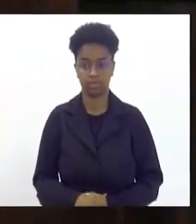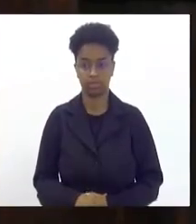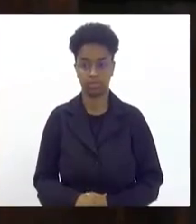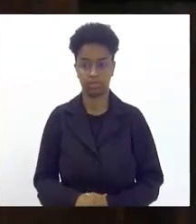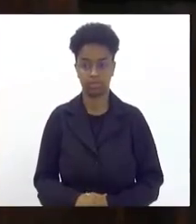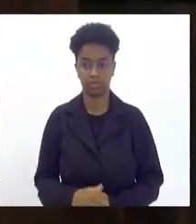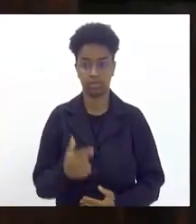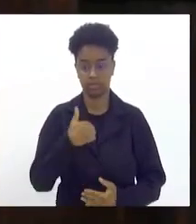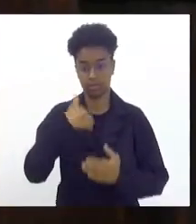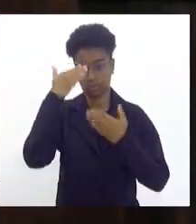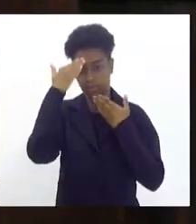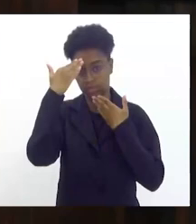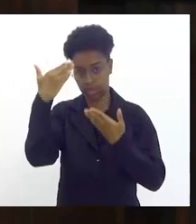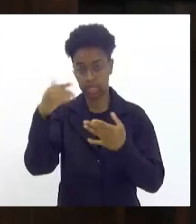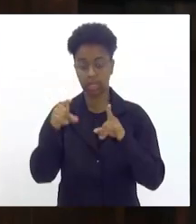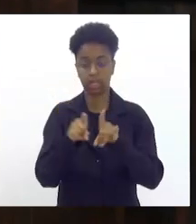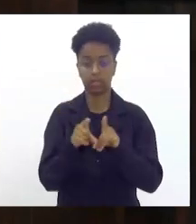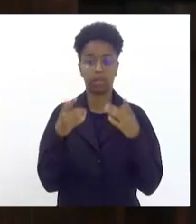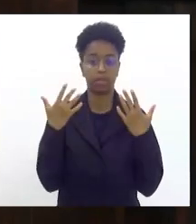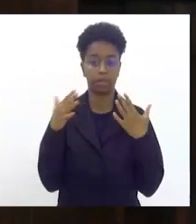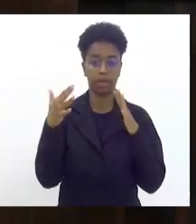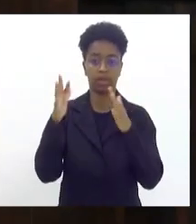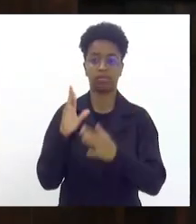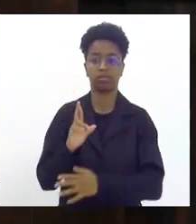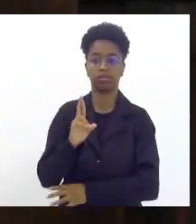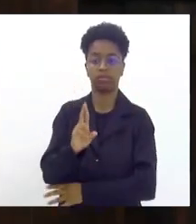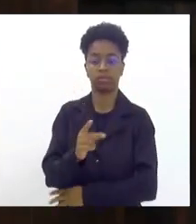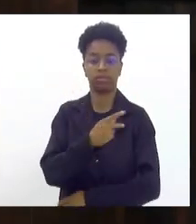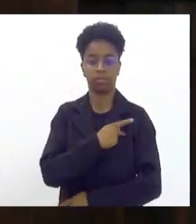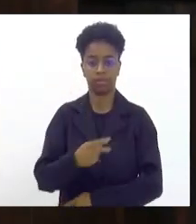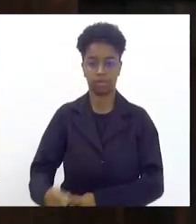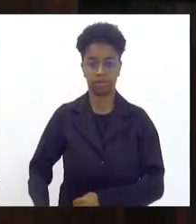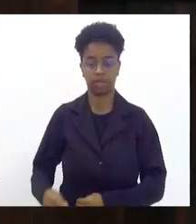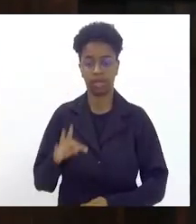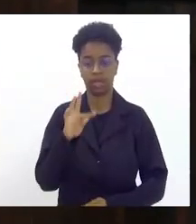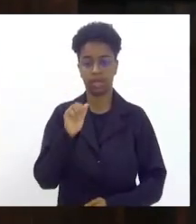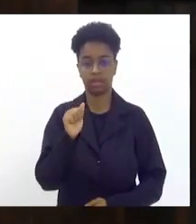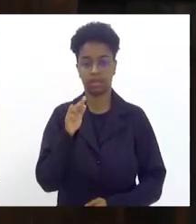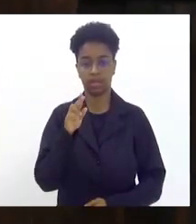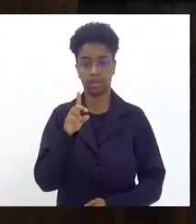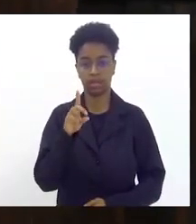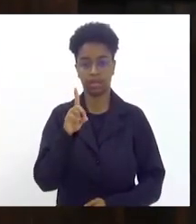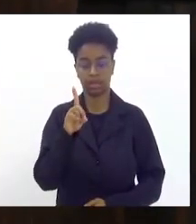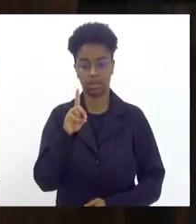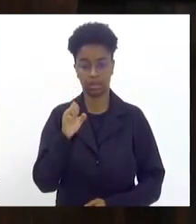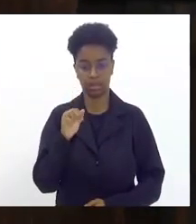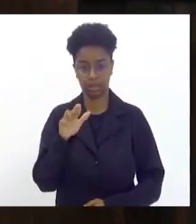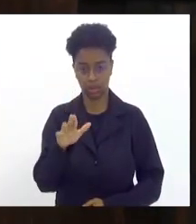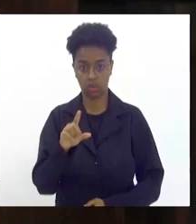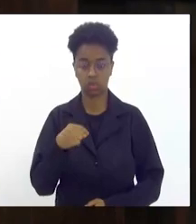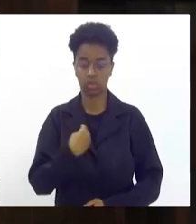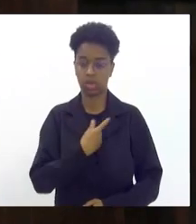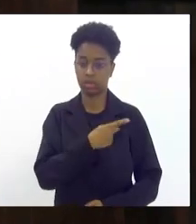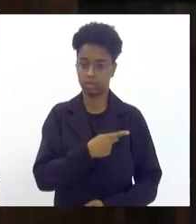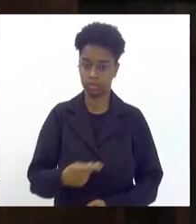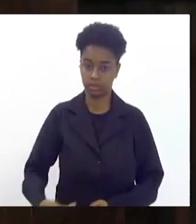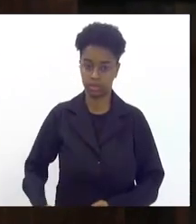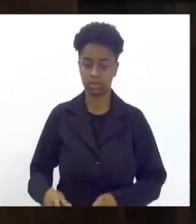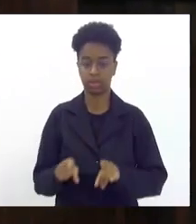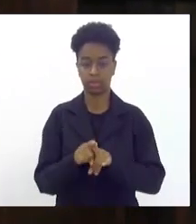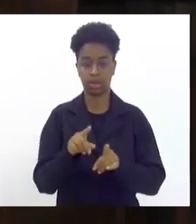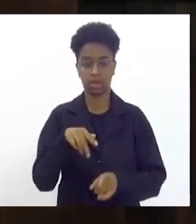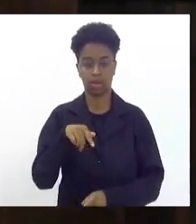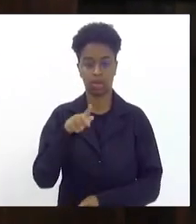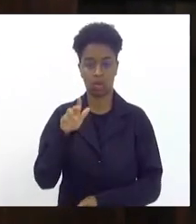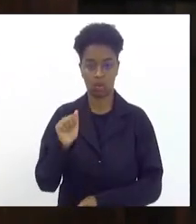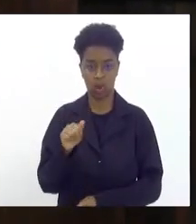Agradecer e parabenizar em nome do meu presidente Tadeu Marim, do nosso presidente de honra Washington Coacuá, do vice